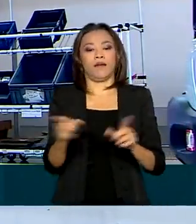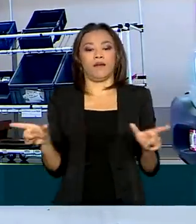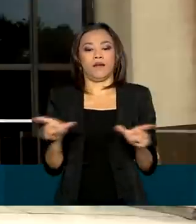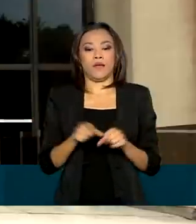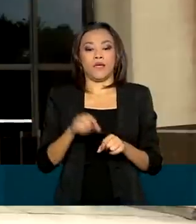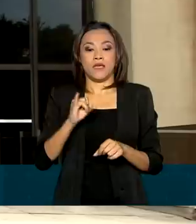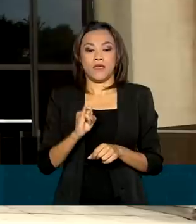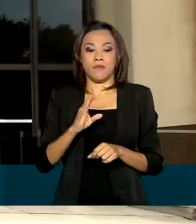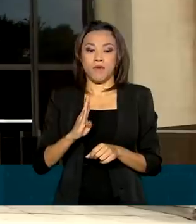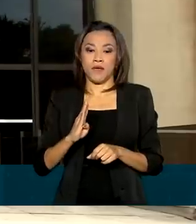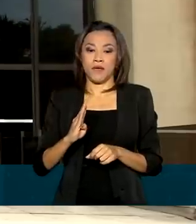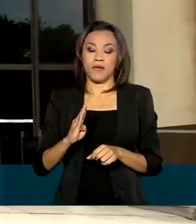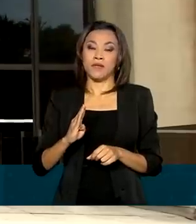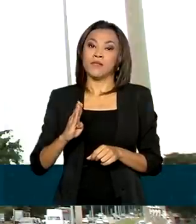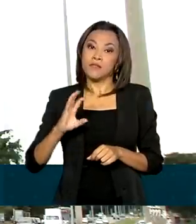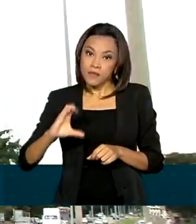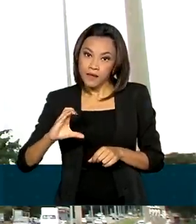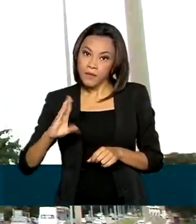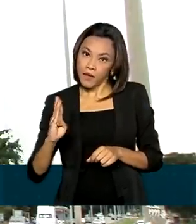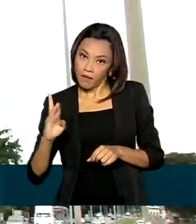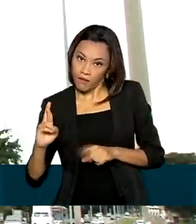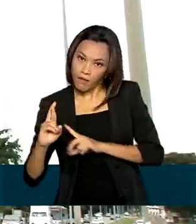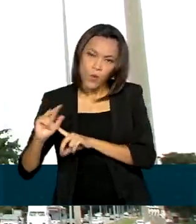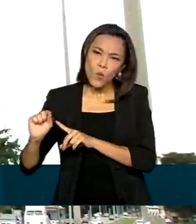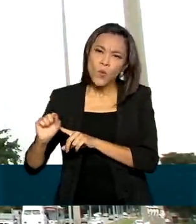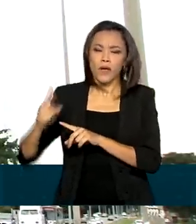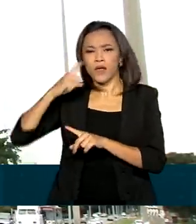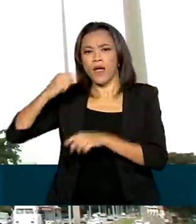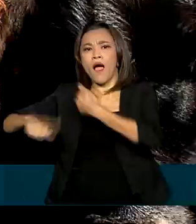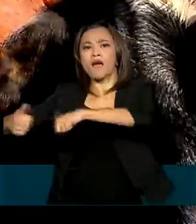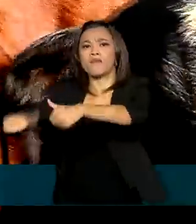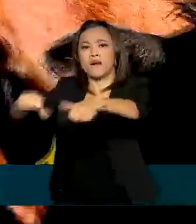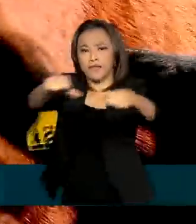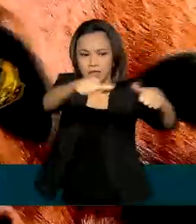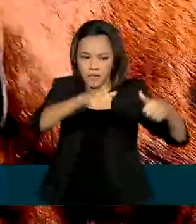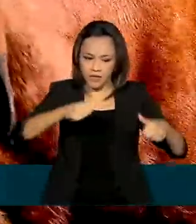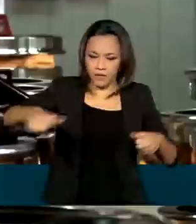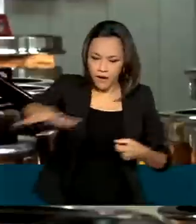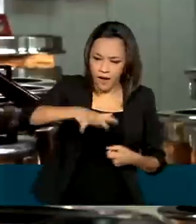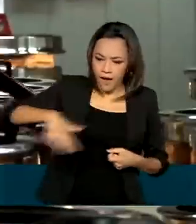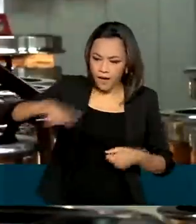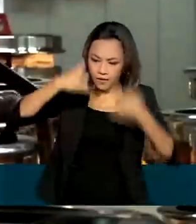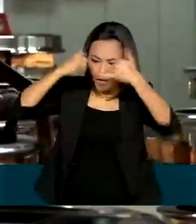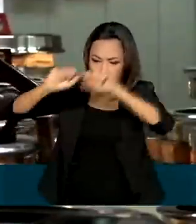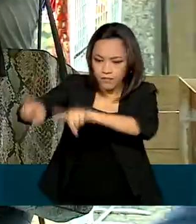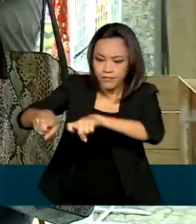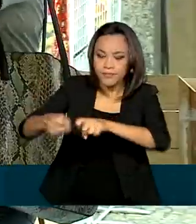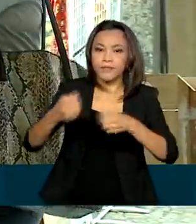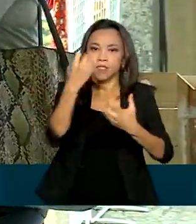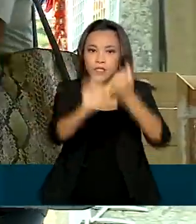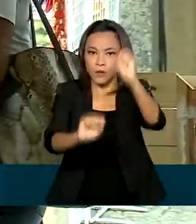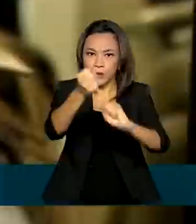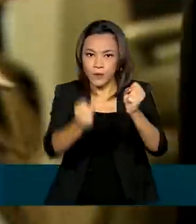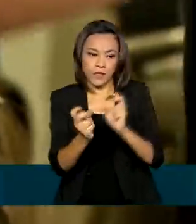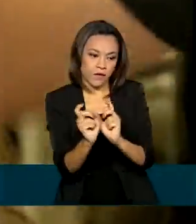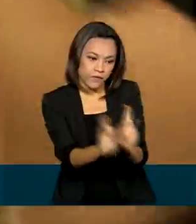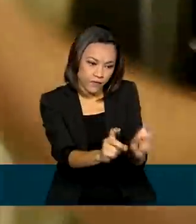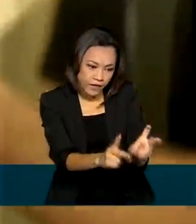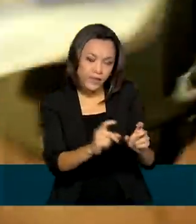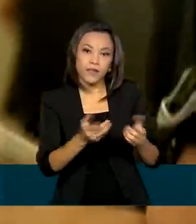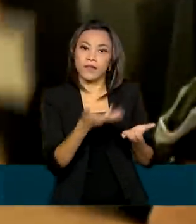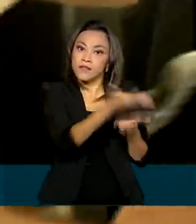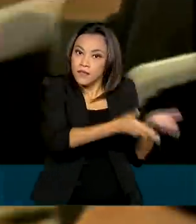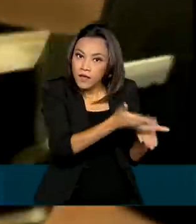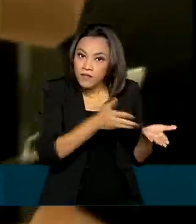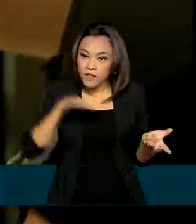-BR, índice do Banco Central, que avalia o desempenho dos setores da agropecuária, indústria, comércio e serviços,